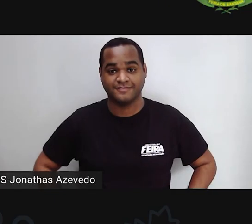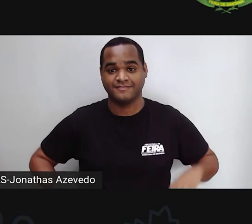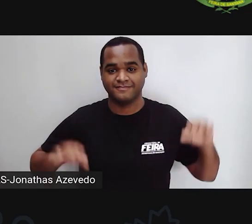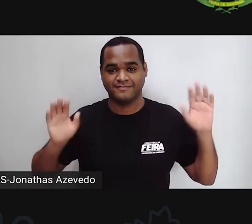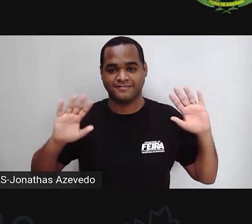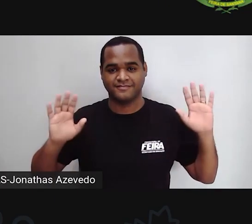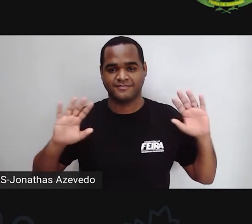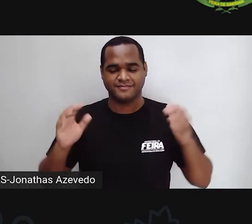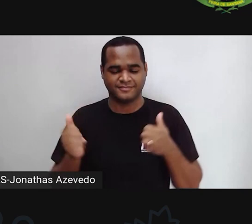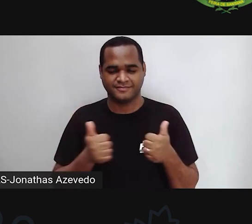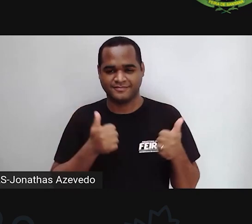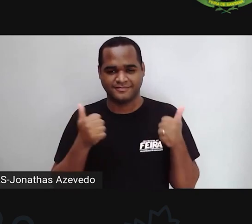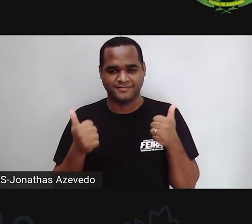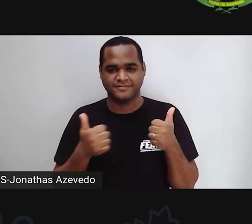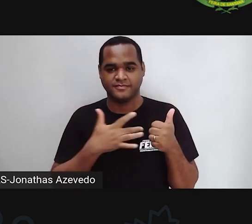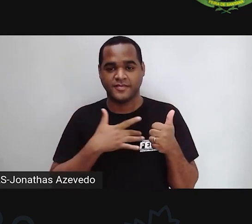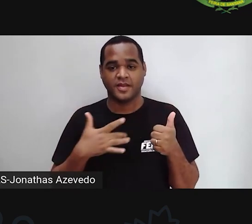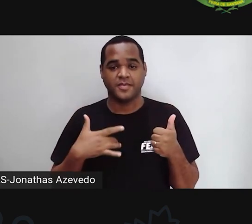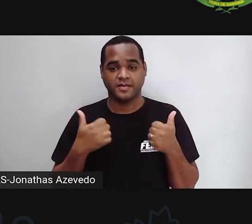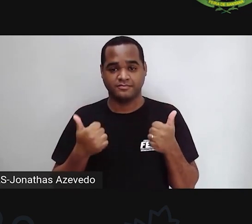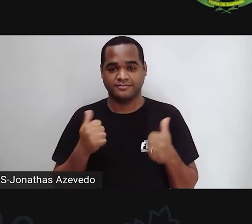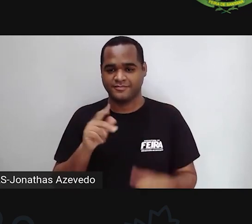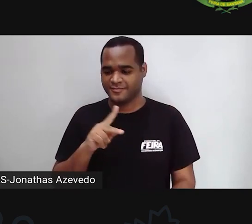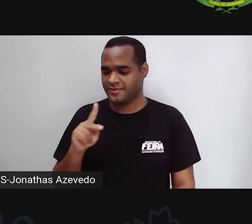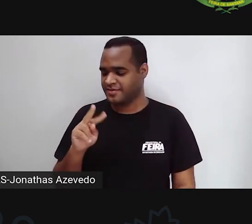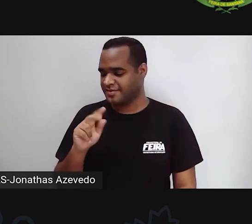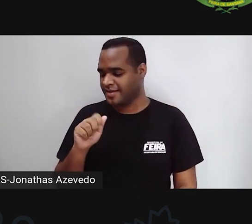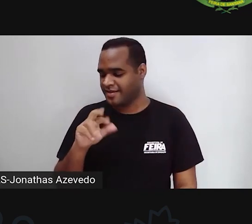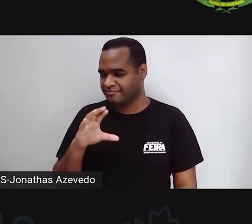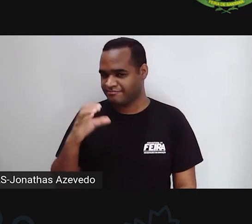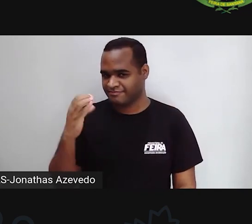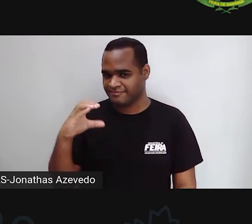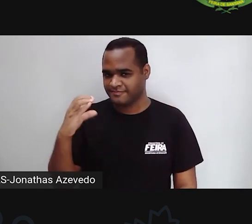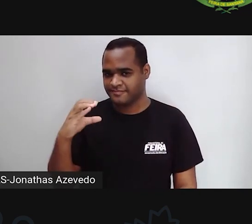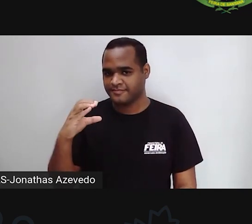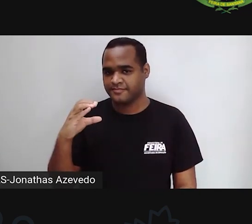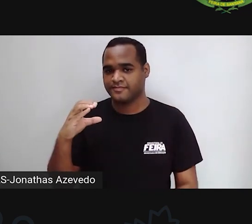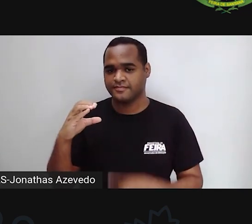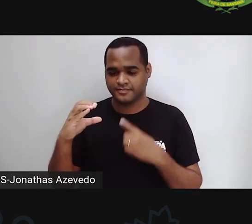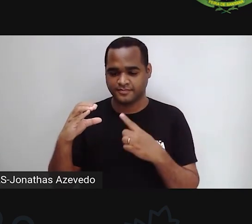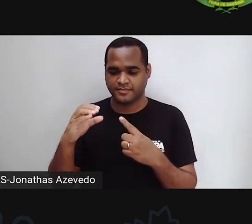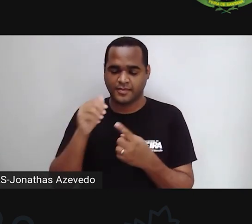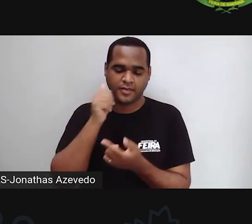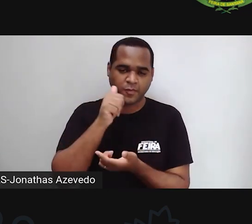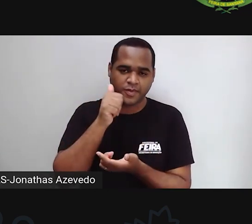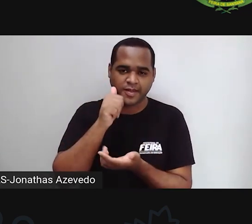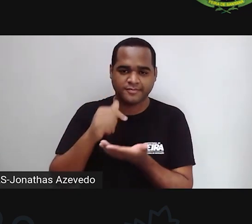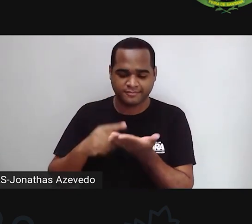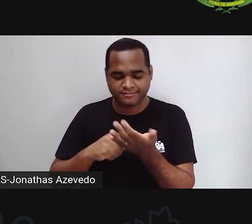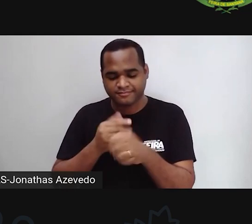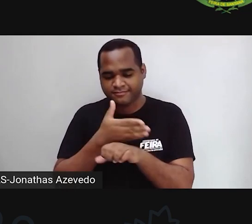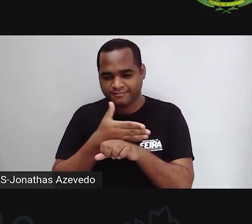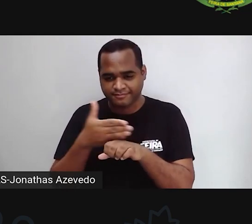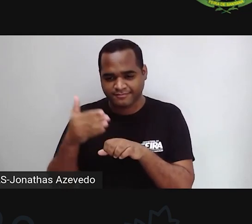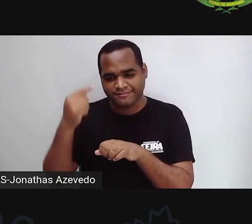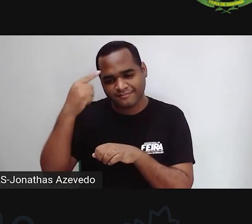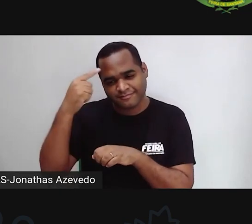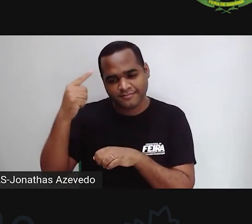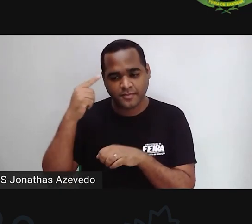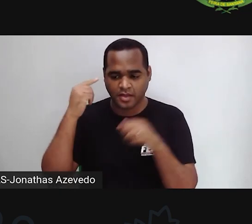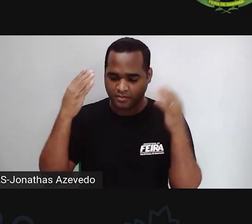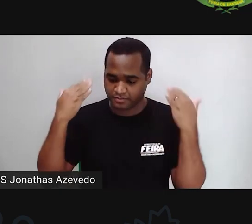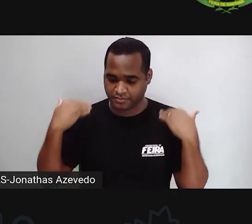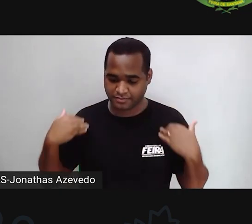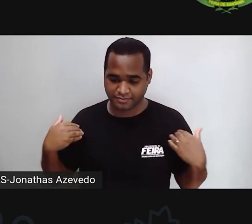Olá pessoal, tudo bem com vocês? Eu sou a professora Taira Santos de Ciências, sou mulher de pele clara, tenho cabelos compridos, um